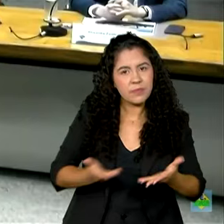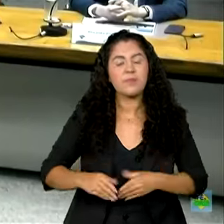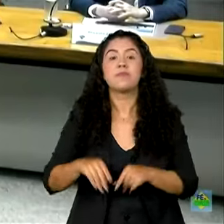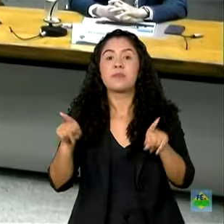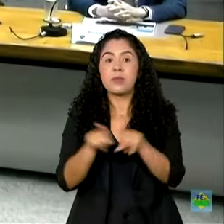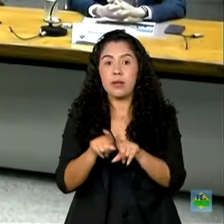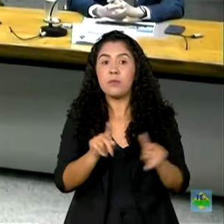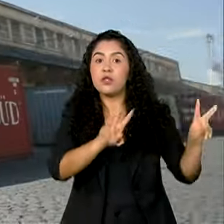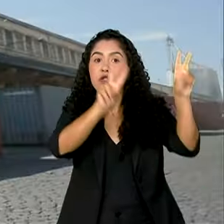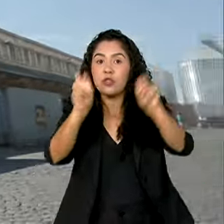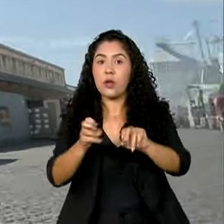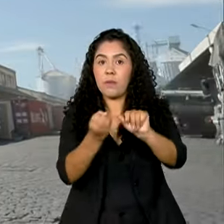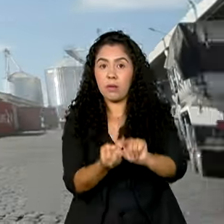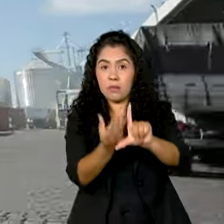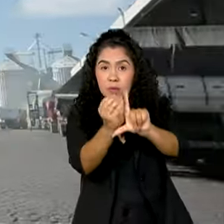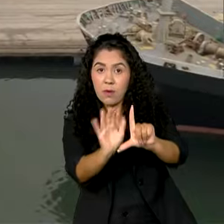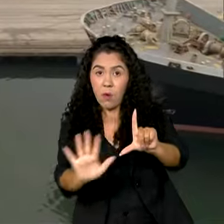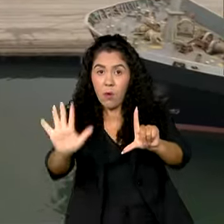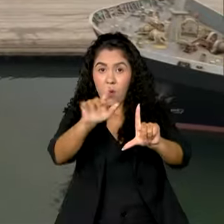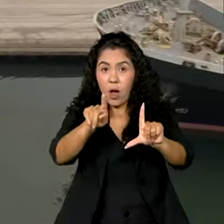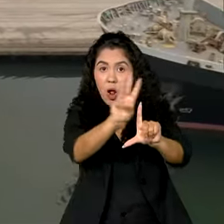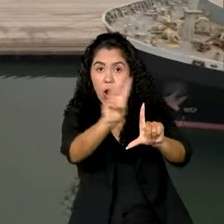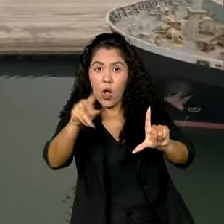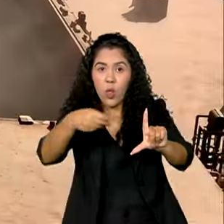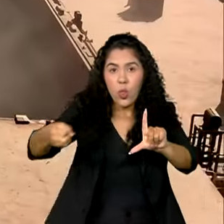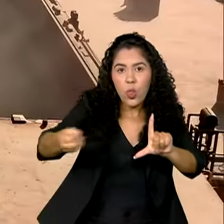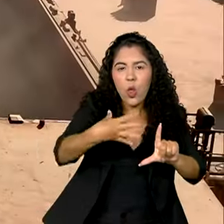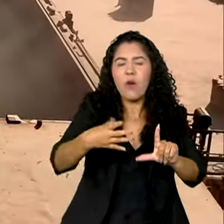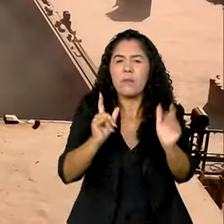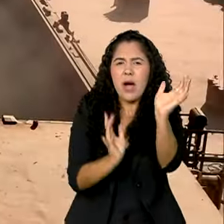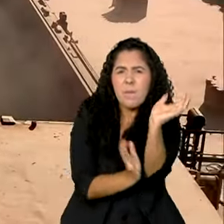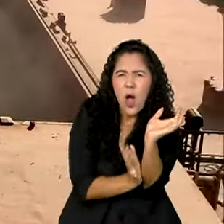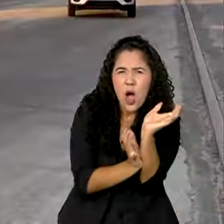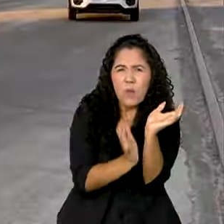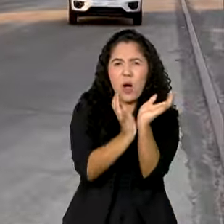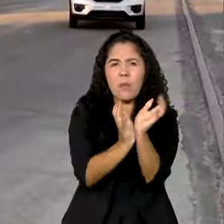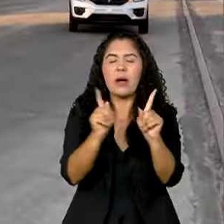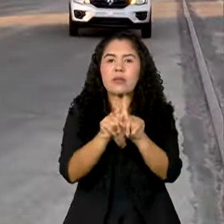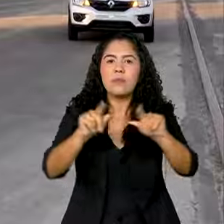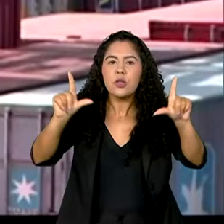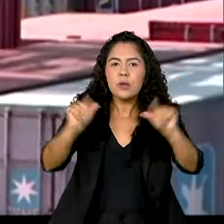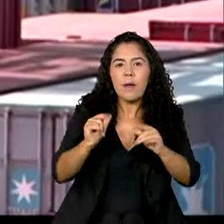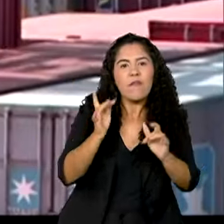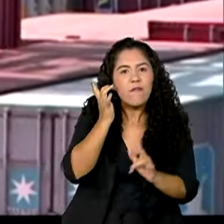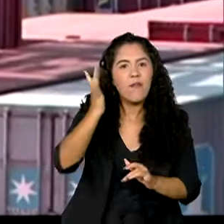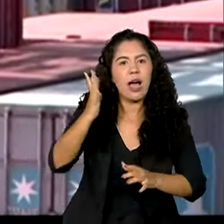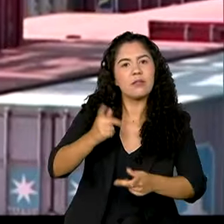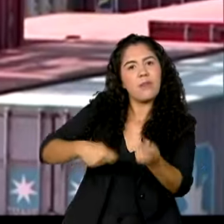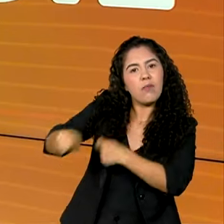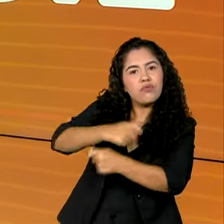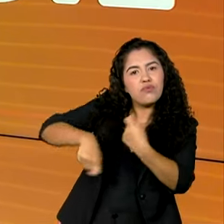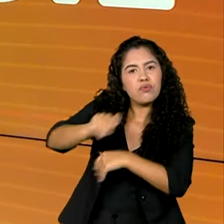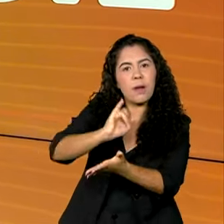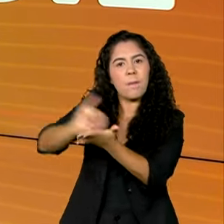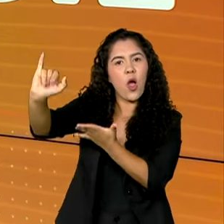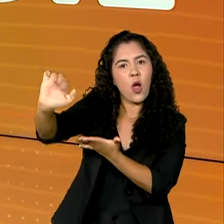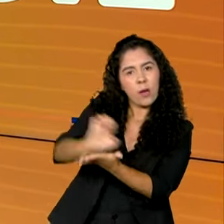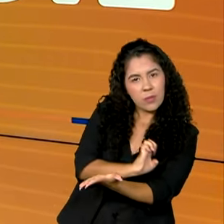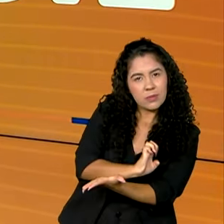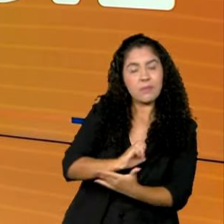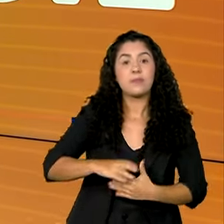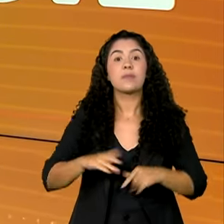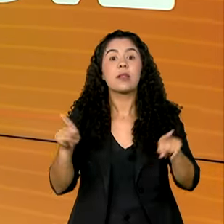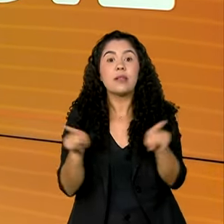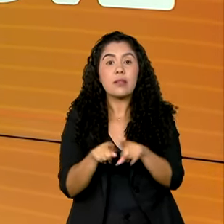Criado o novo portal para reduzir a burocracia e os custos na hora de exportar e importar. E veja